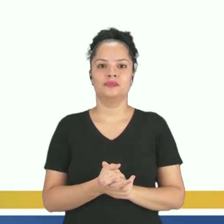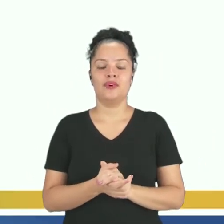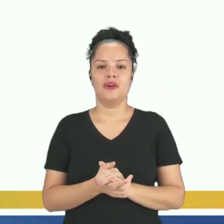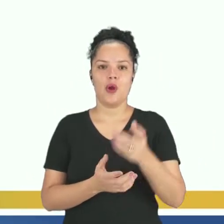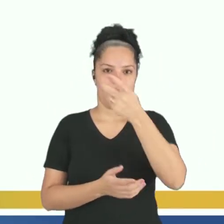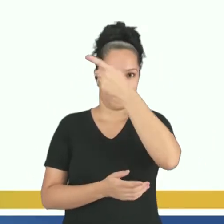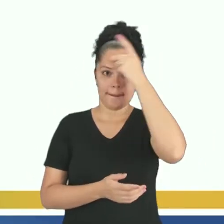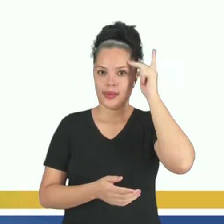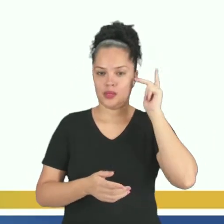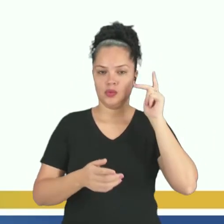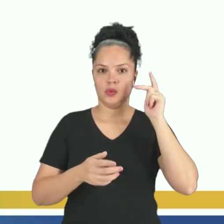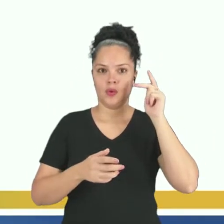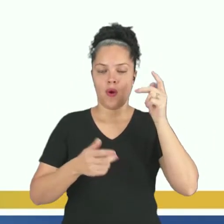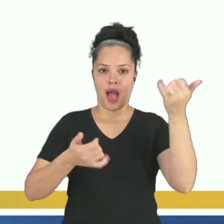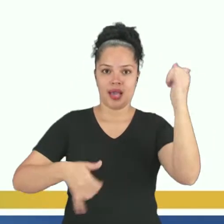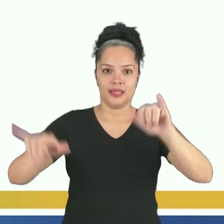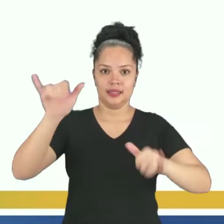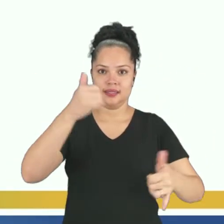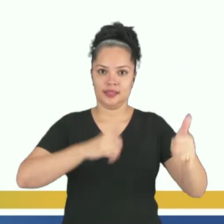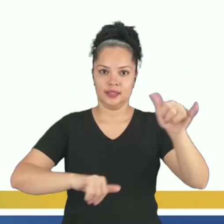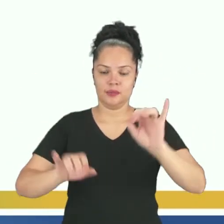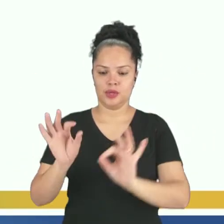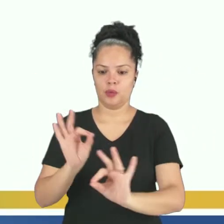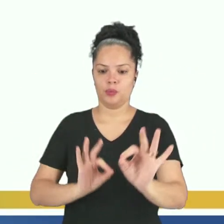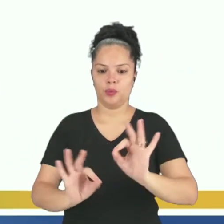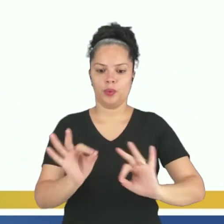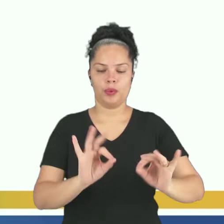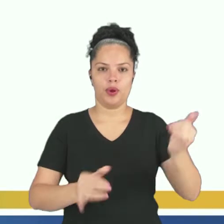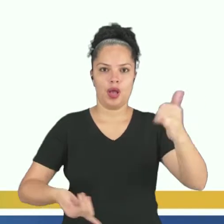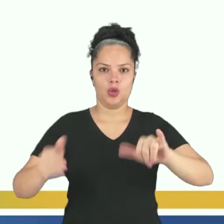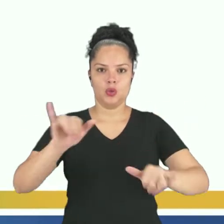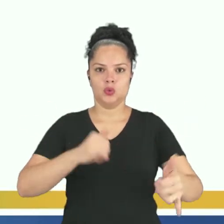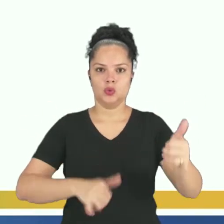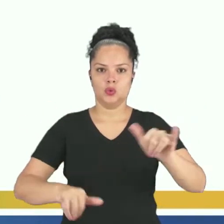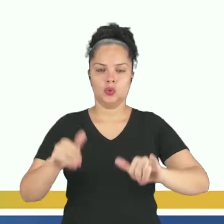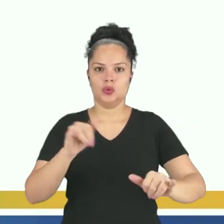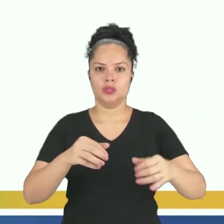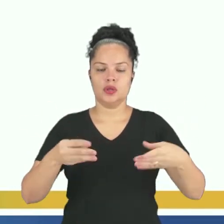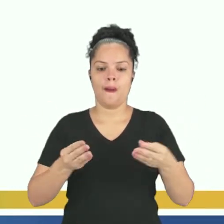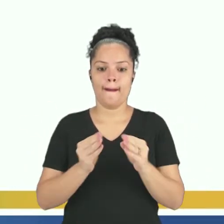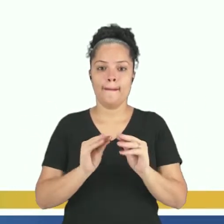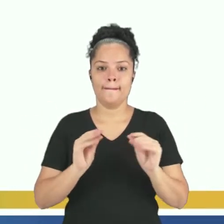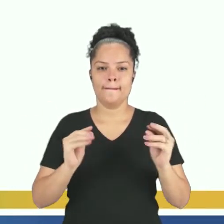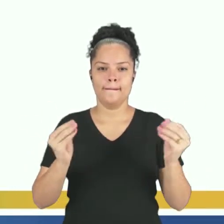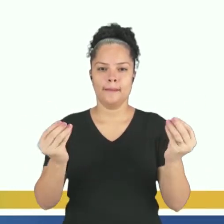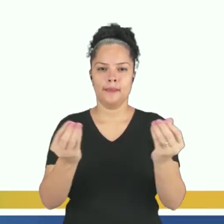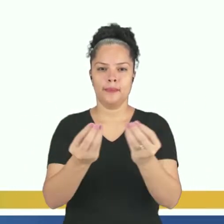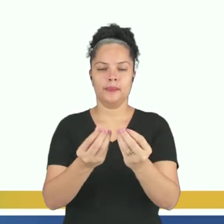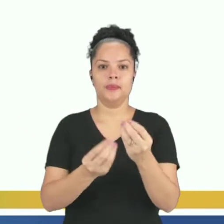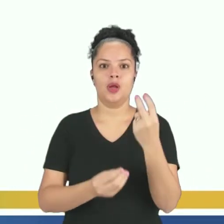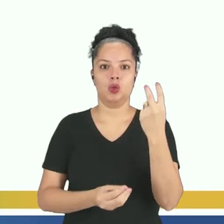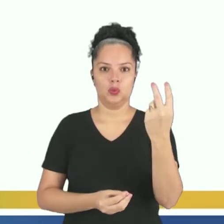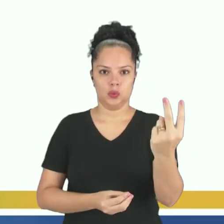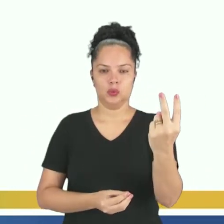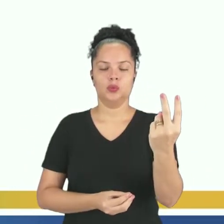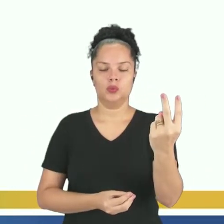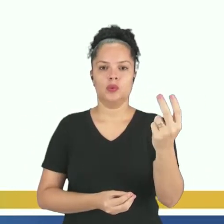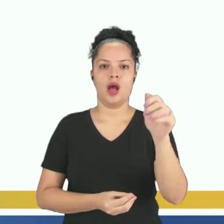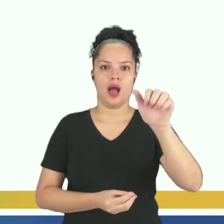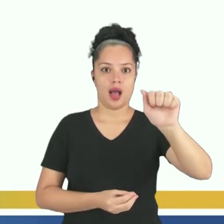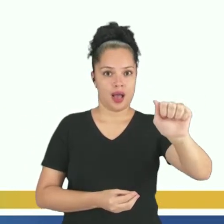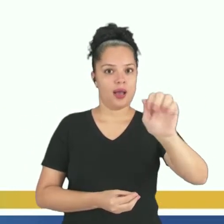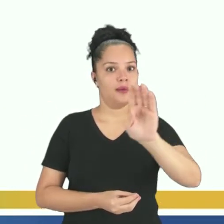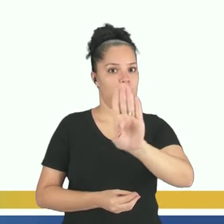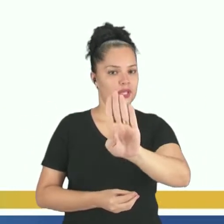ler aqui. Um químico deseja preparar uma solução que é formada pela mistura de duas substâncias, denominadas de A e B.